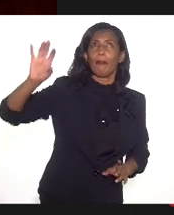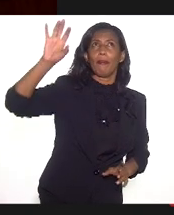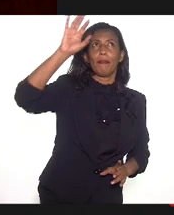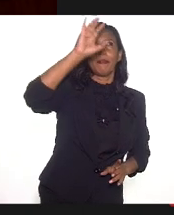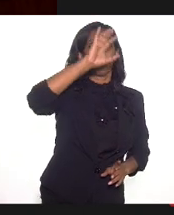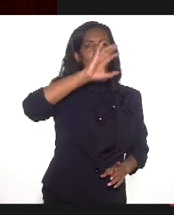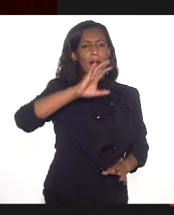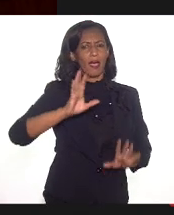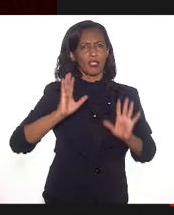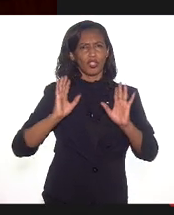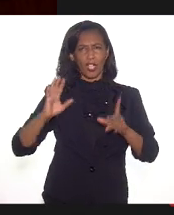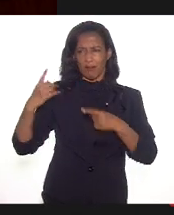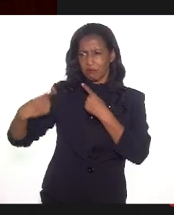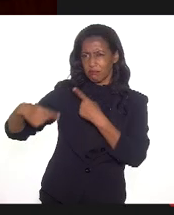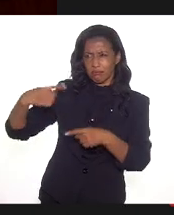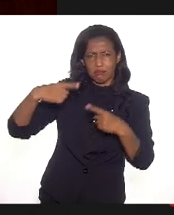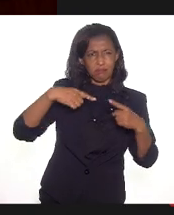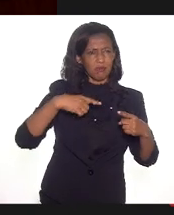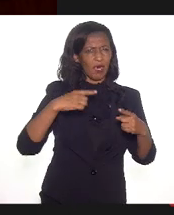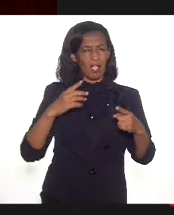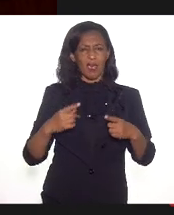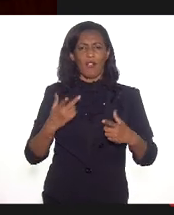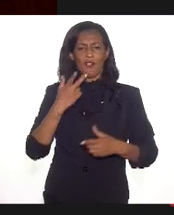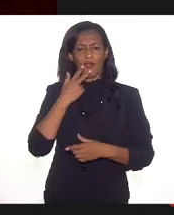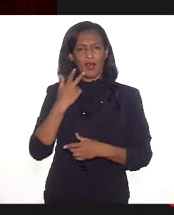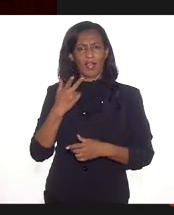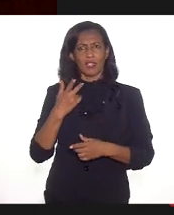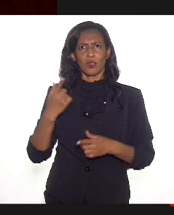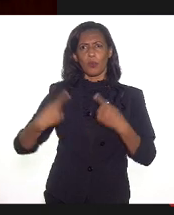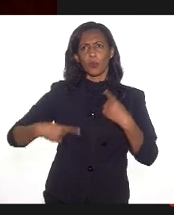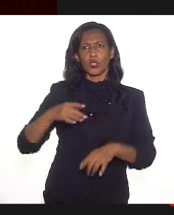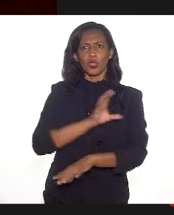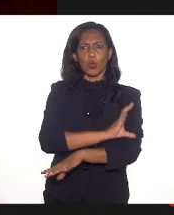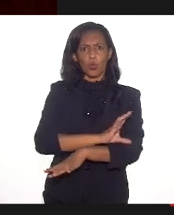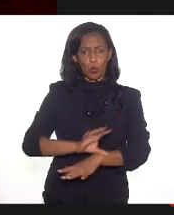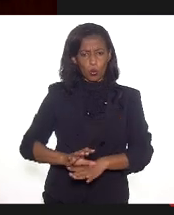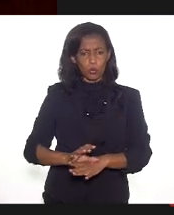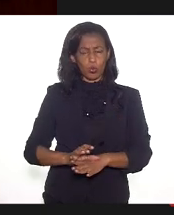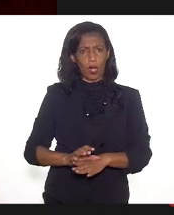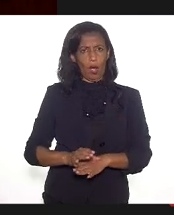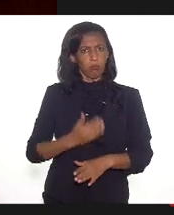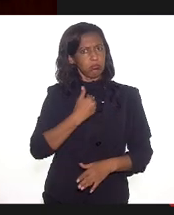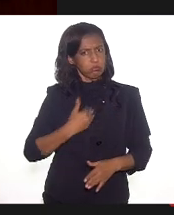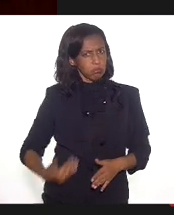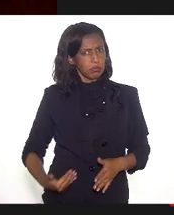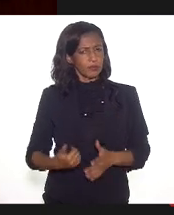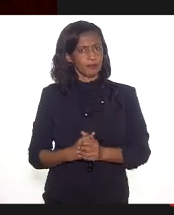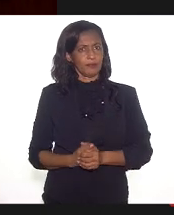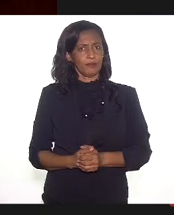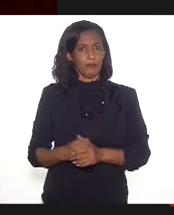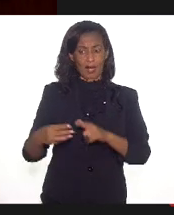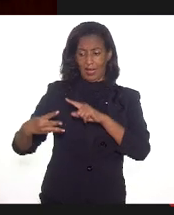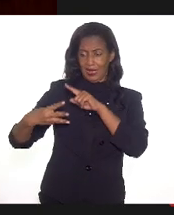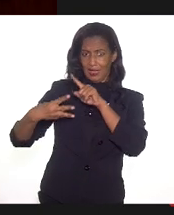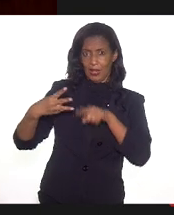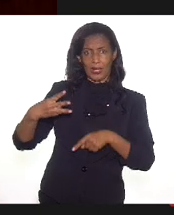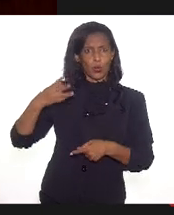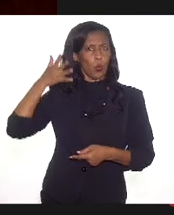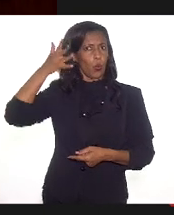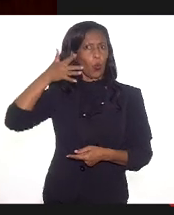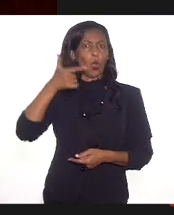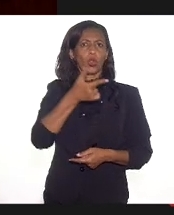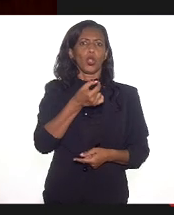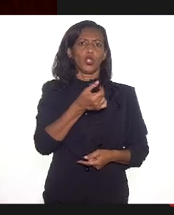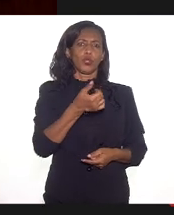discutir e implementar políticas culturais públicas, né? Três conferências, 2005,